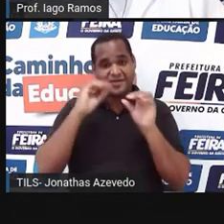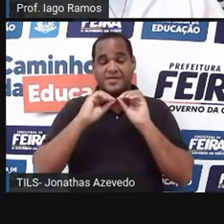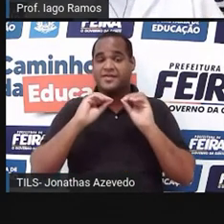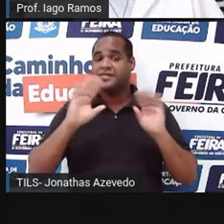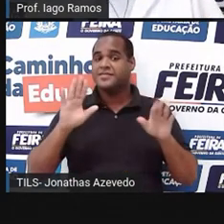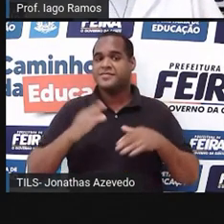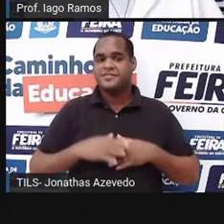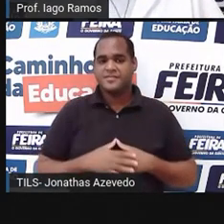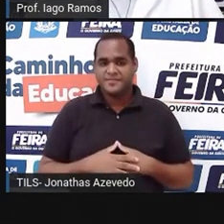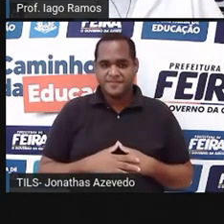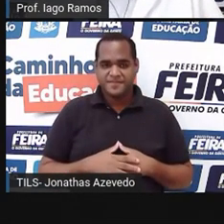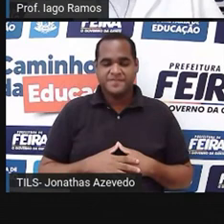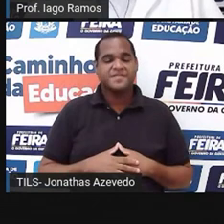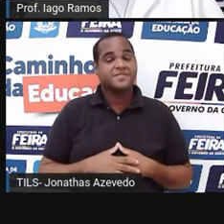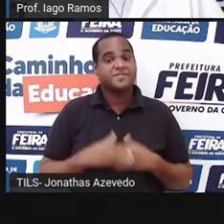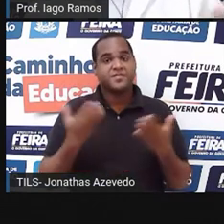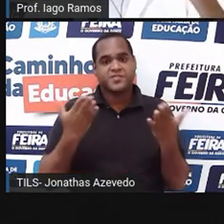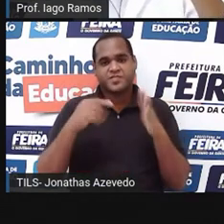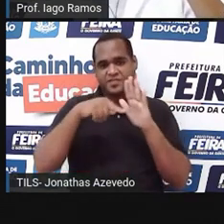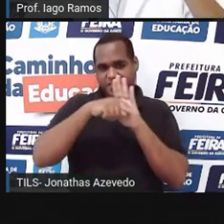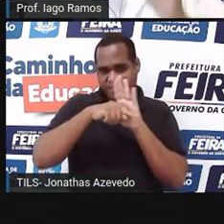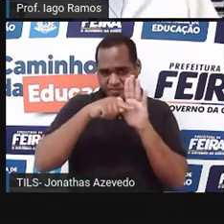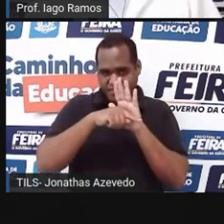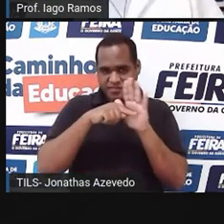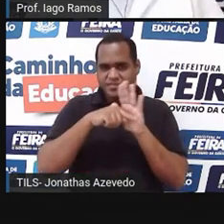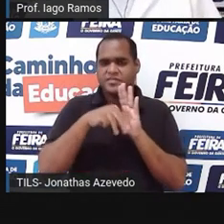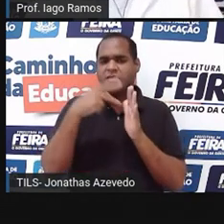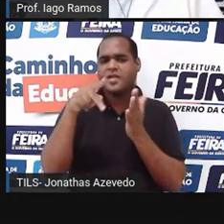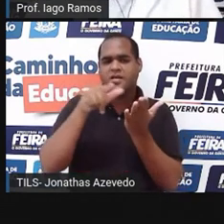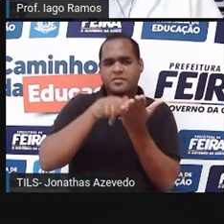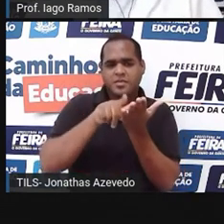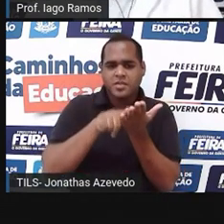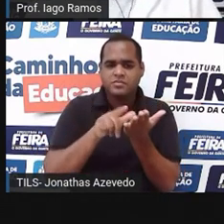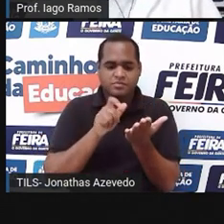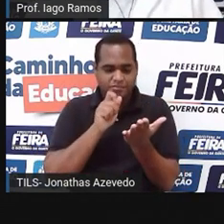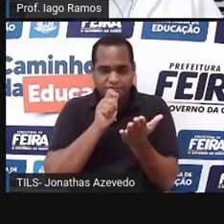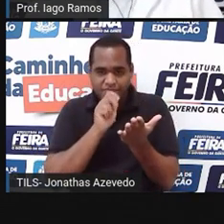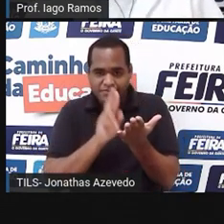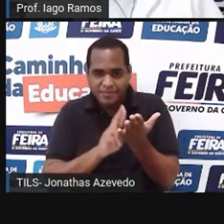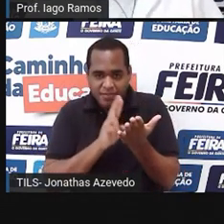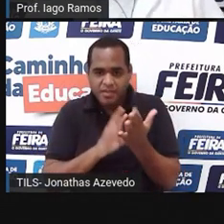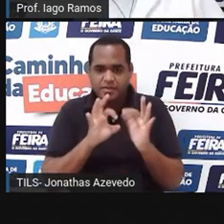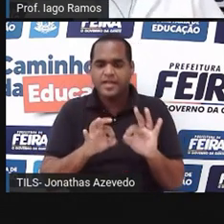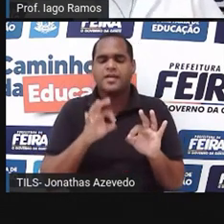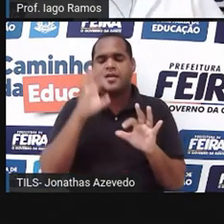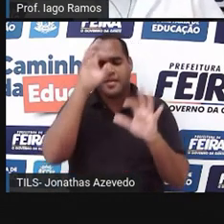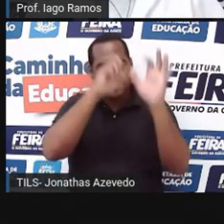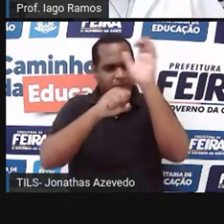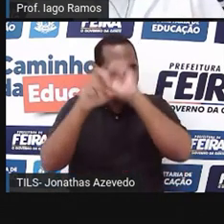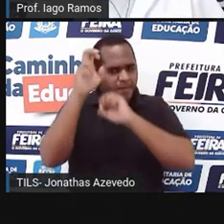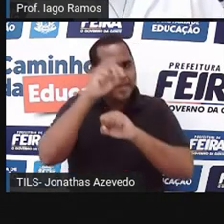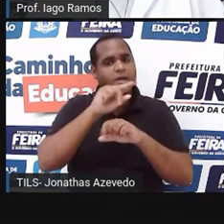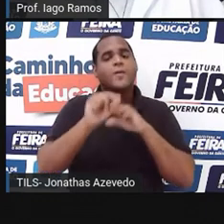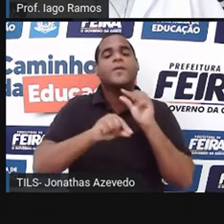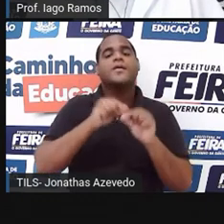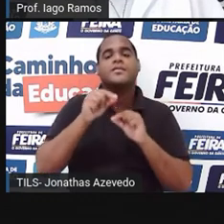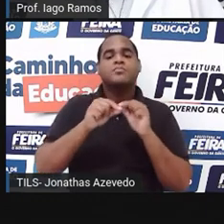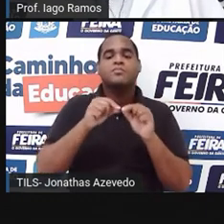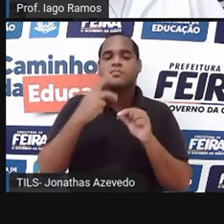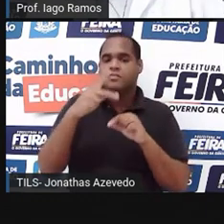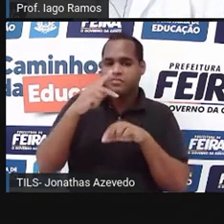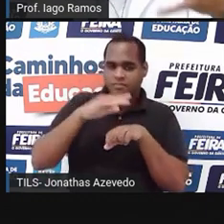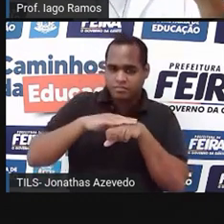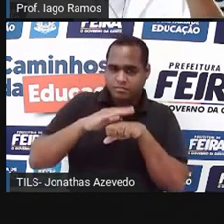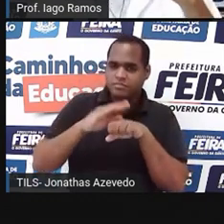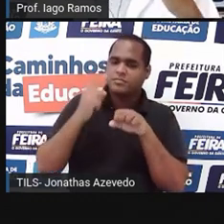Vamos fazer aquele momento de avaliação. Escreve um comentário sobre o que você conseguiu aprender aqui, tá bom? Depois você mesmo